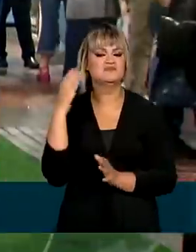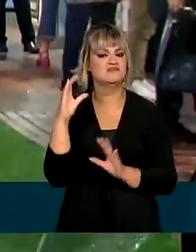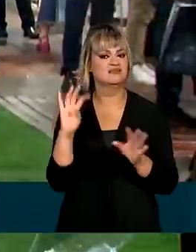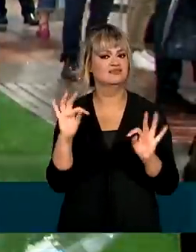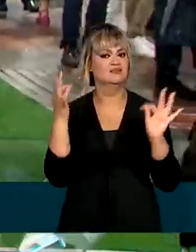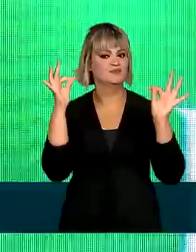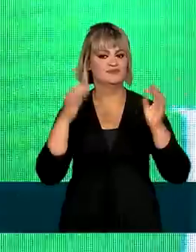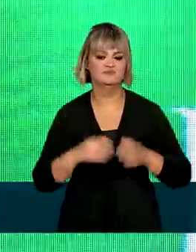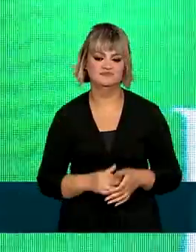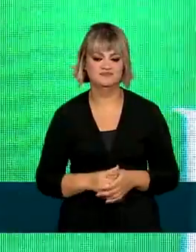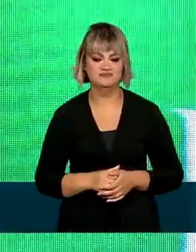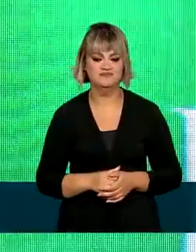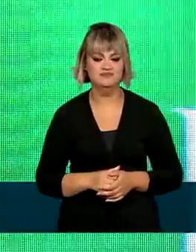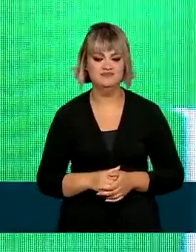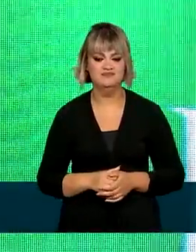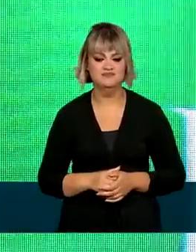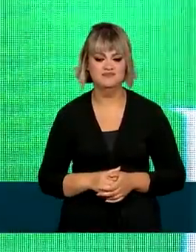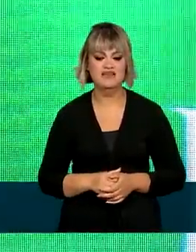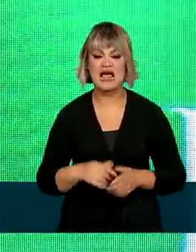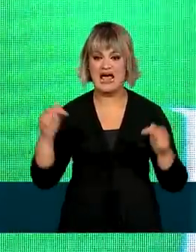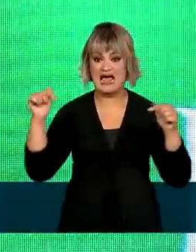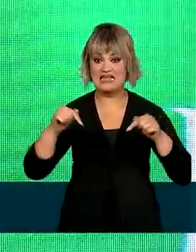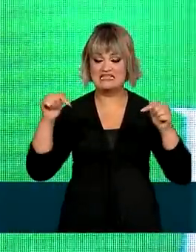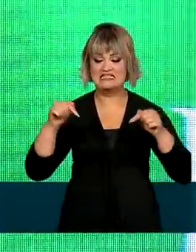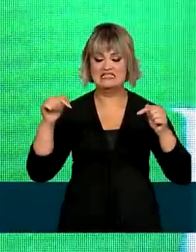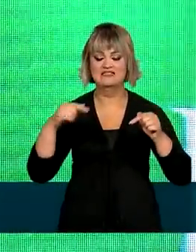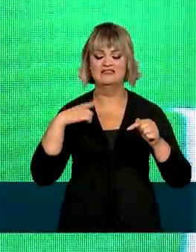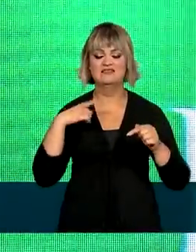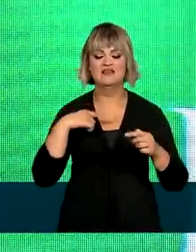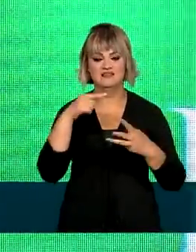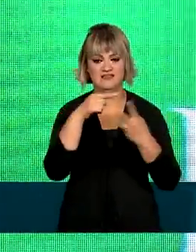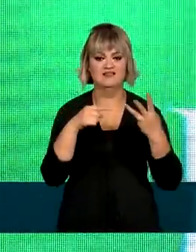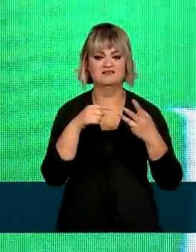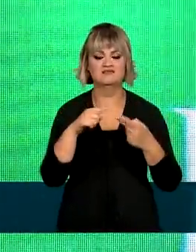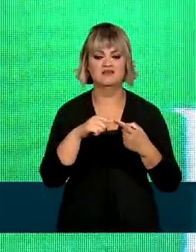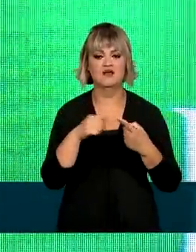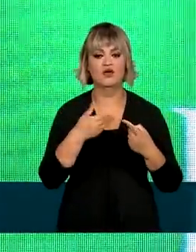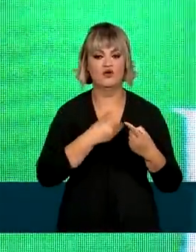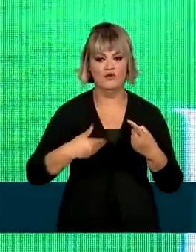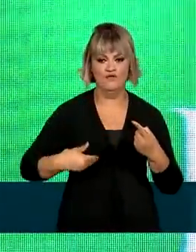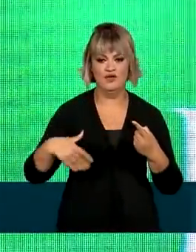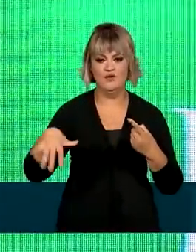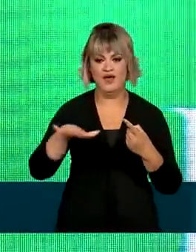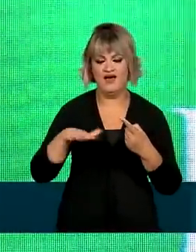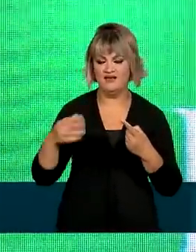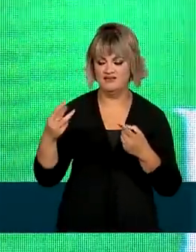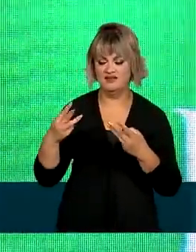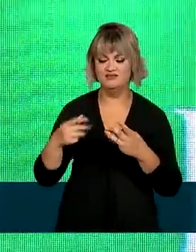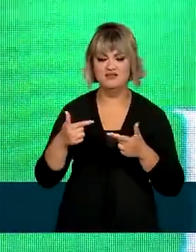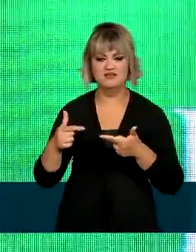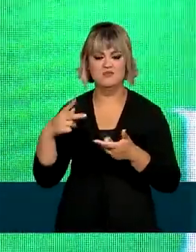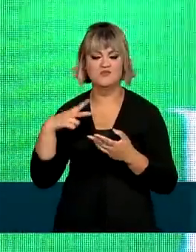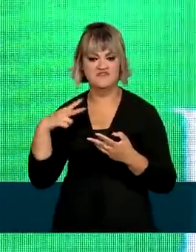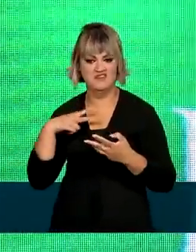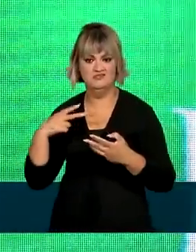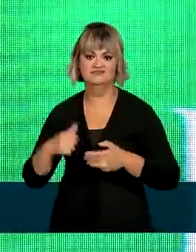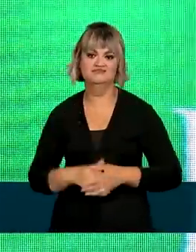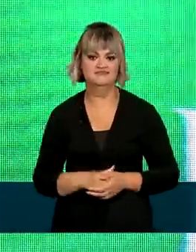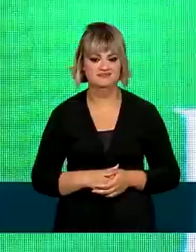Tecnologia. Esse evento reúne uma atriba, governo, terceiro setor, iniciativa privada,